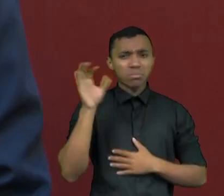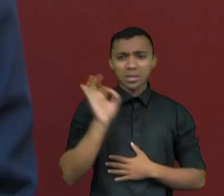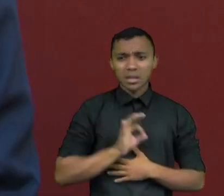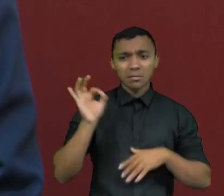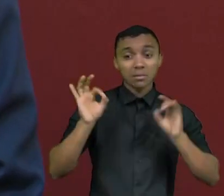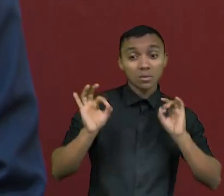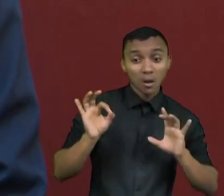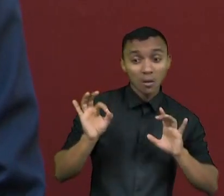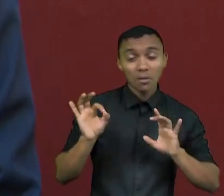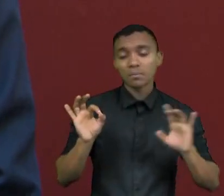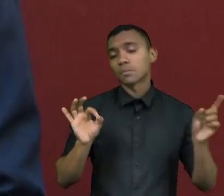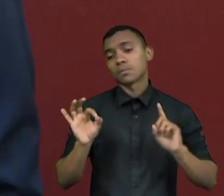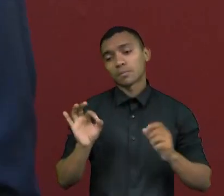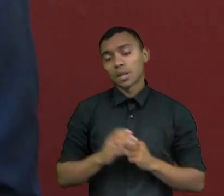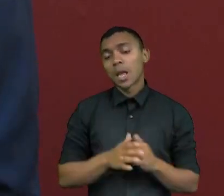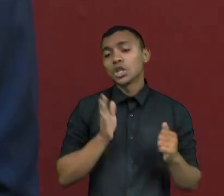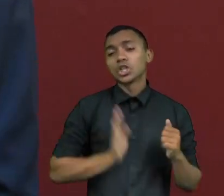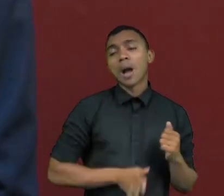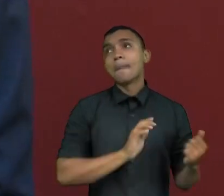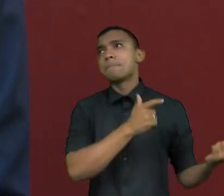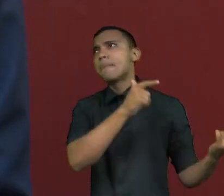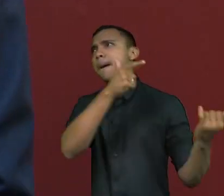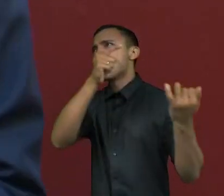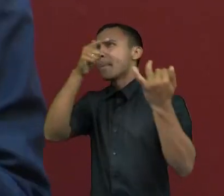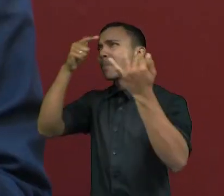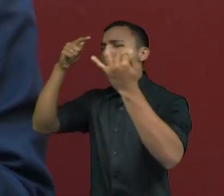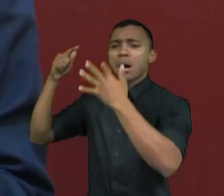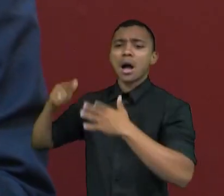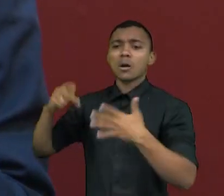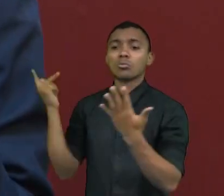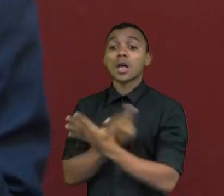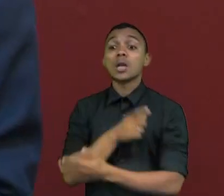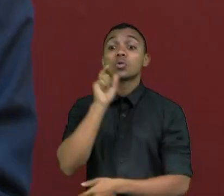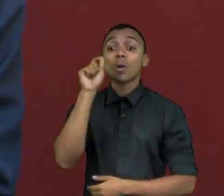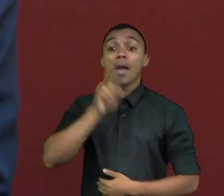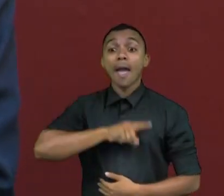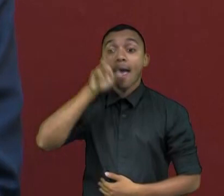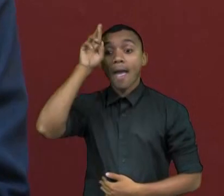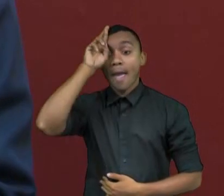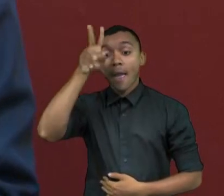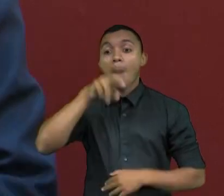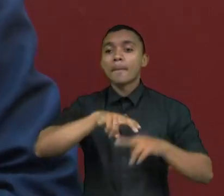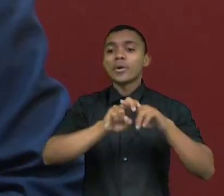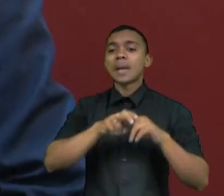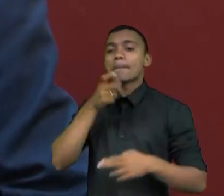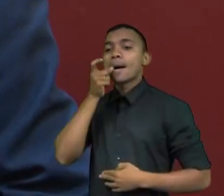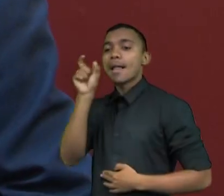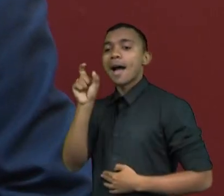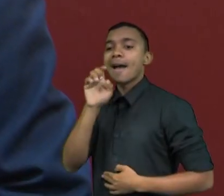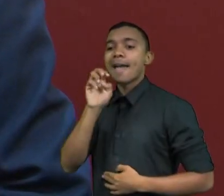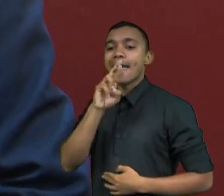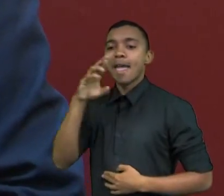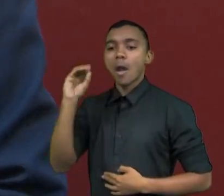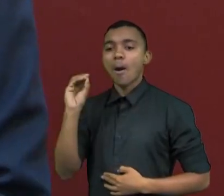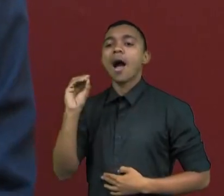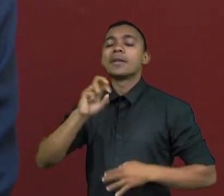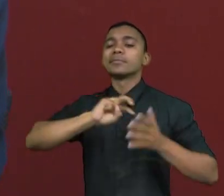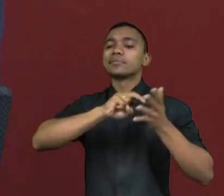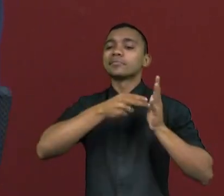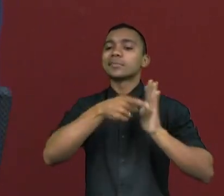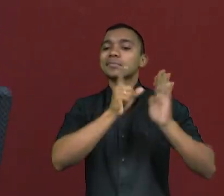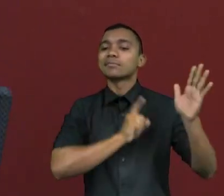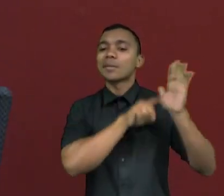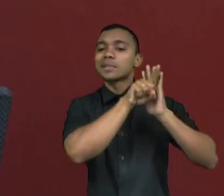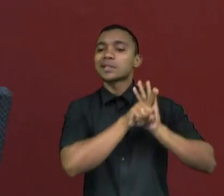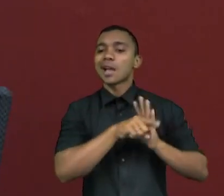outros fatores que podem causar um erro. E aí, quando a pessoa chama de erro, não é nem porque a pesquisa foi mal feita. O erro